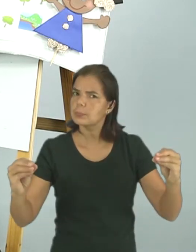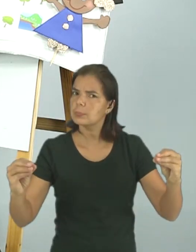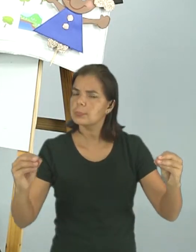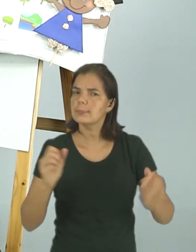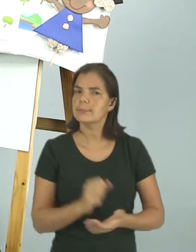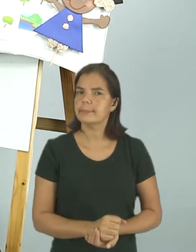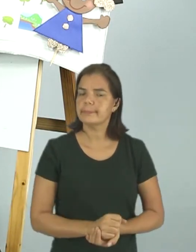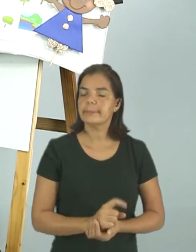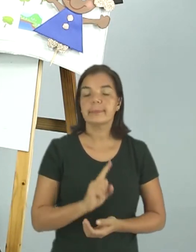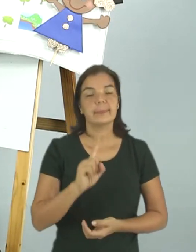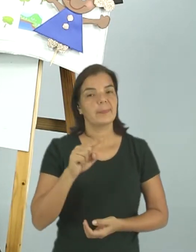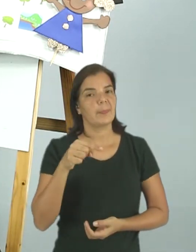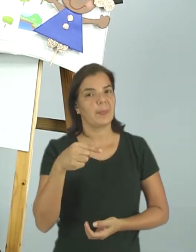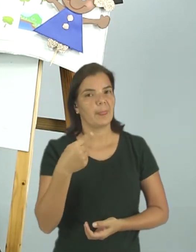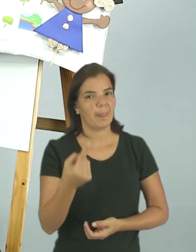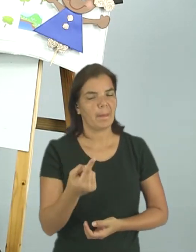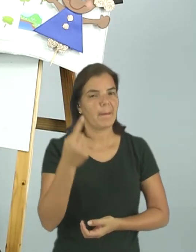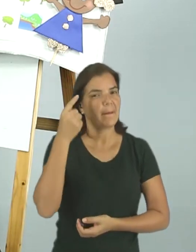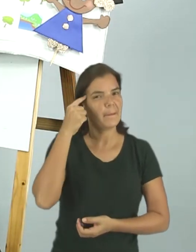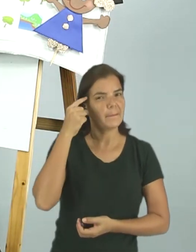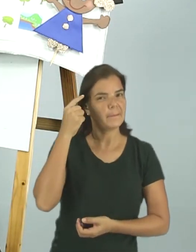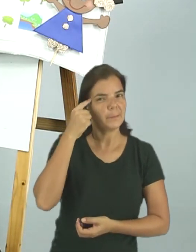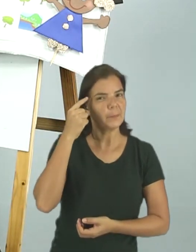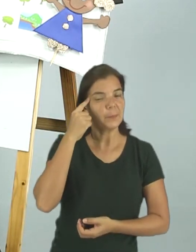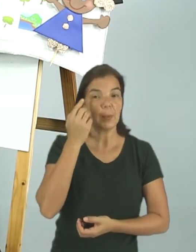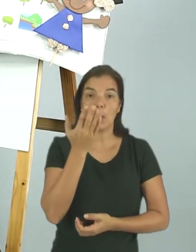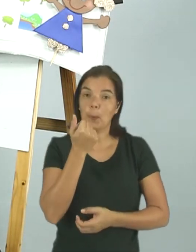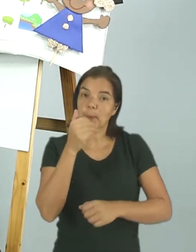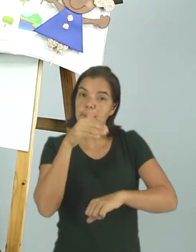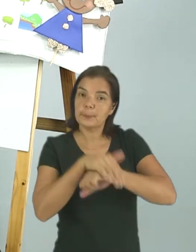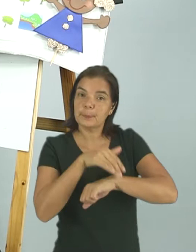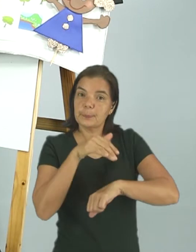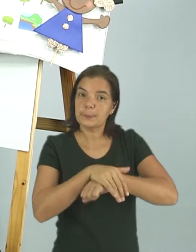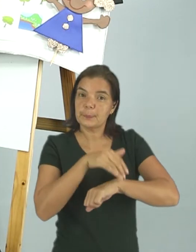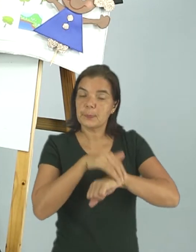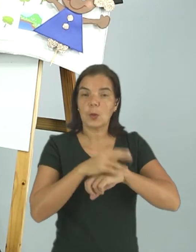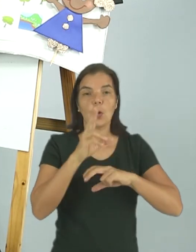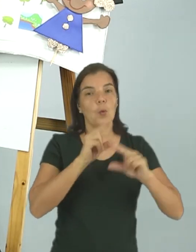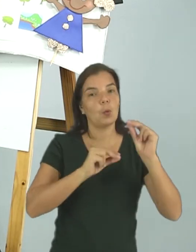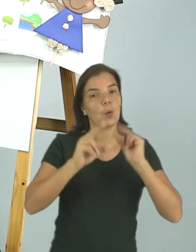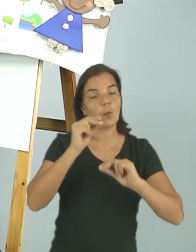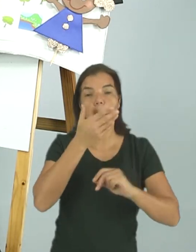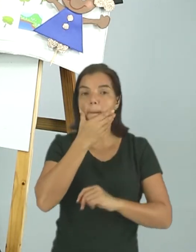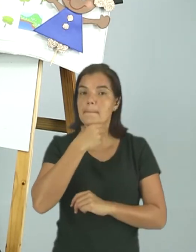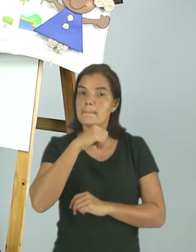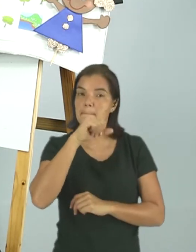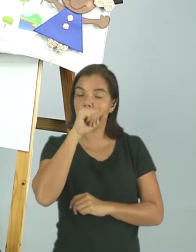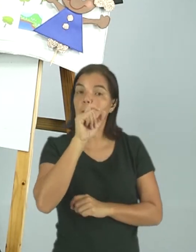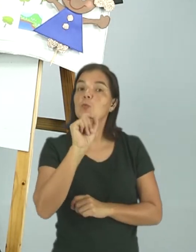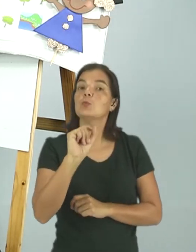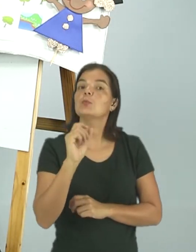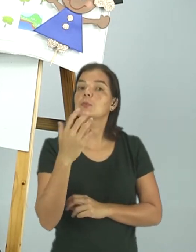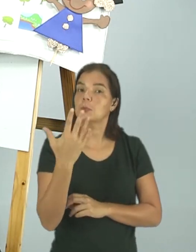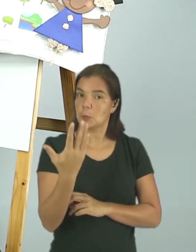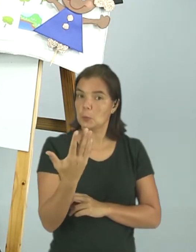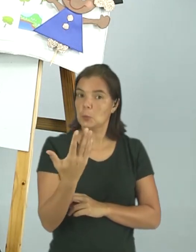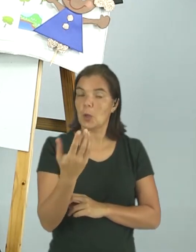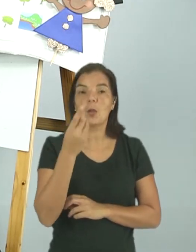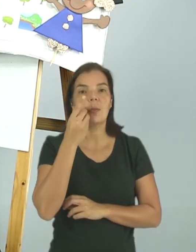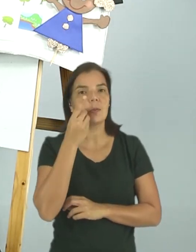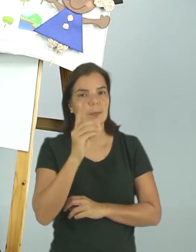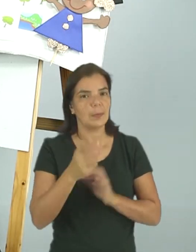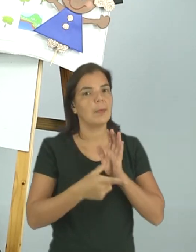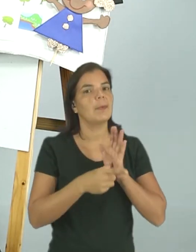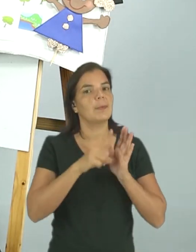Então, Mila pegou durante o jantar. Ela ficou conversando com os pais do que tinha acontecido no